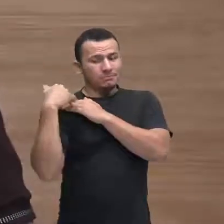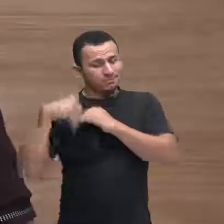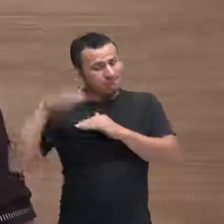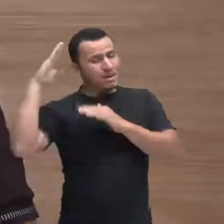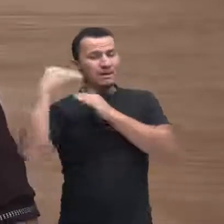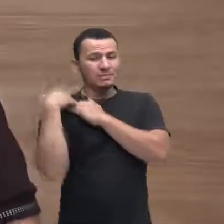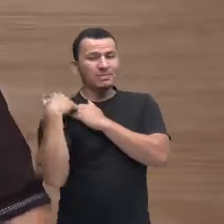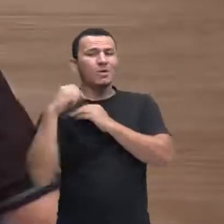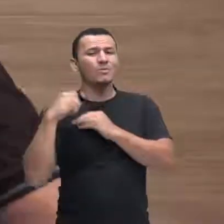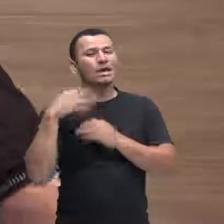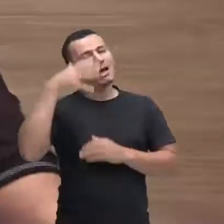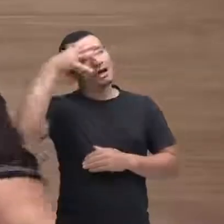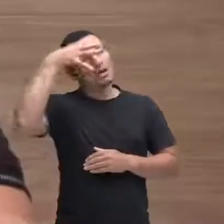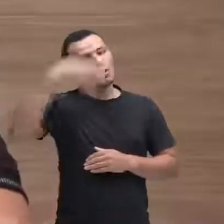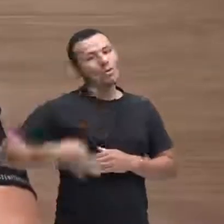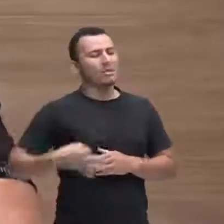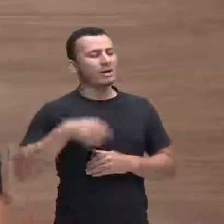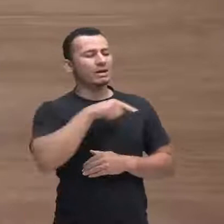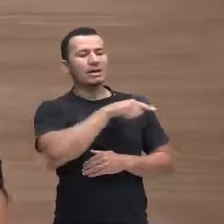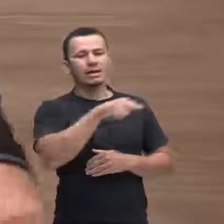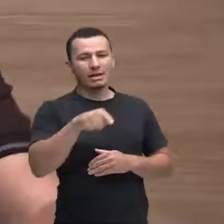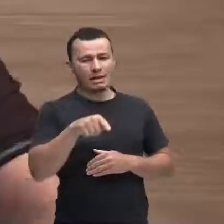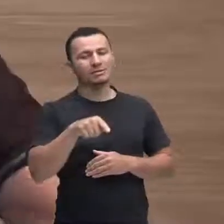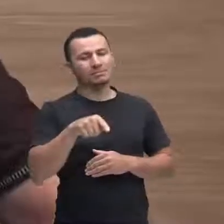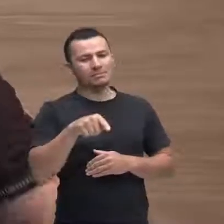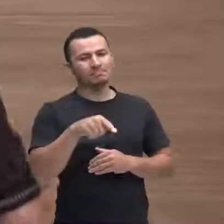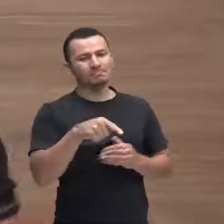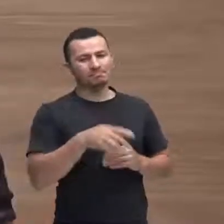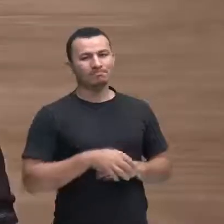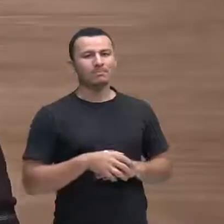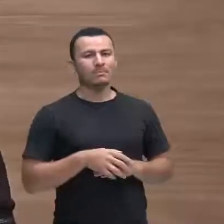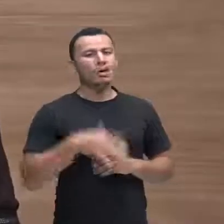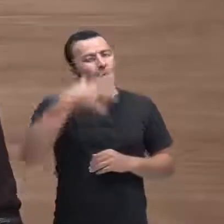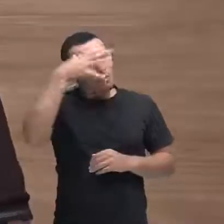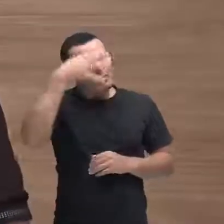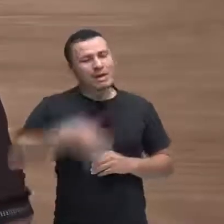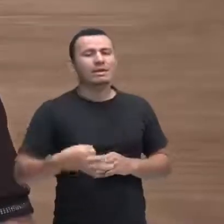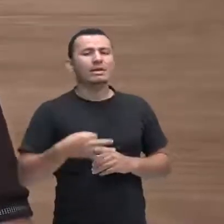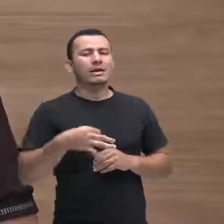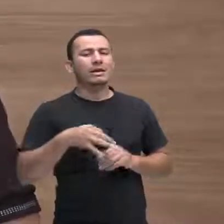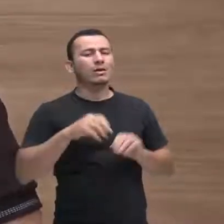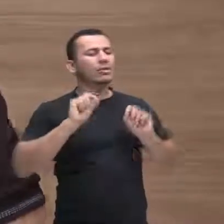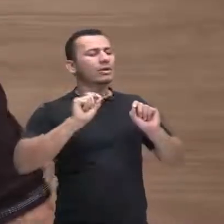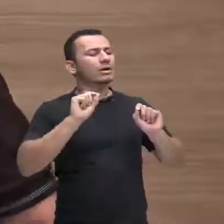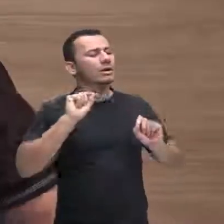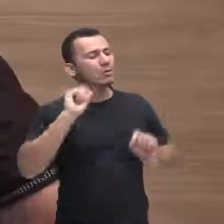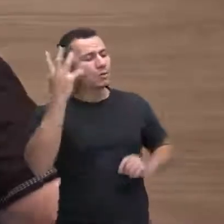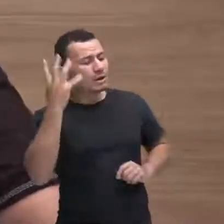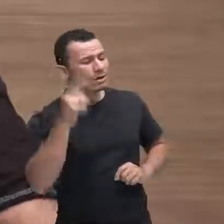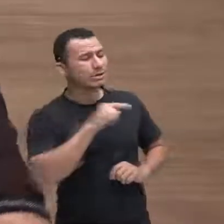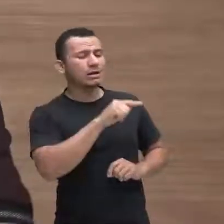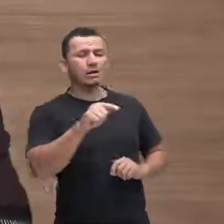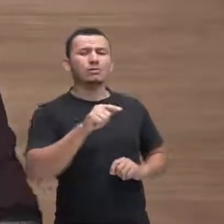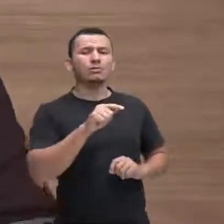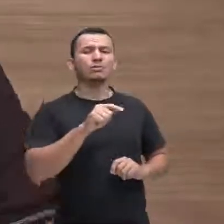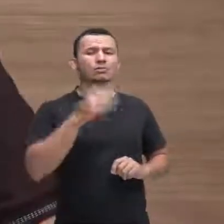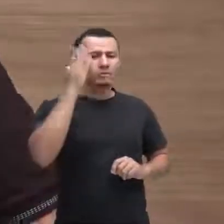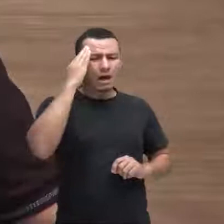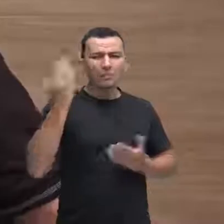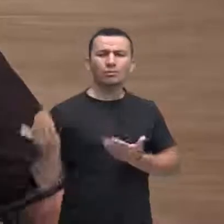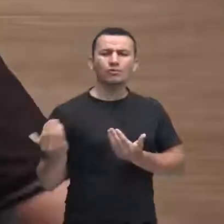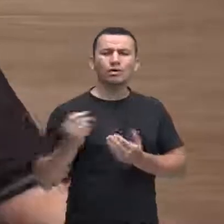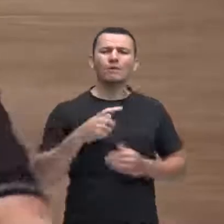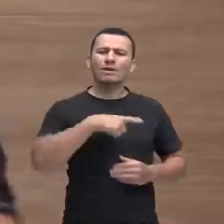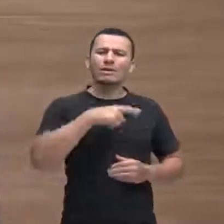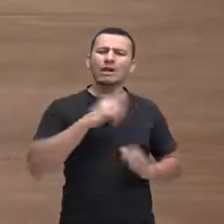compreender essas dimensões, compreender o que está acontecendo, compreender as modificações que